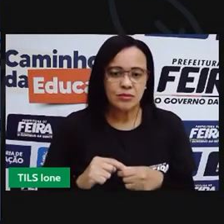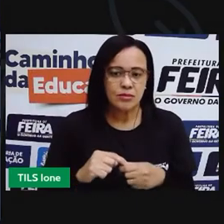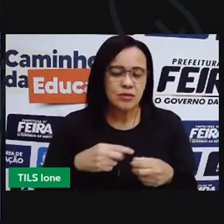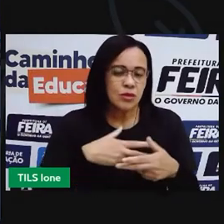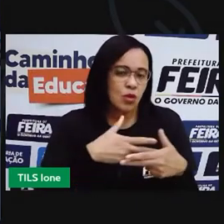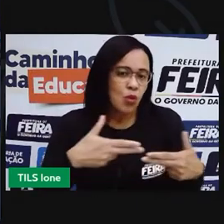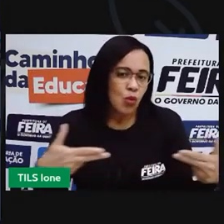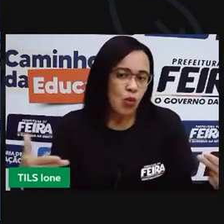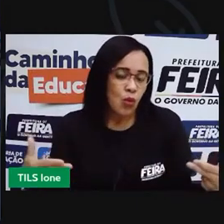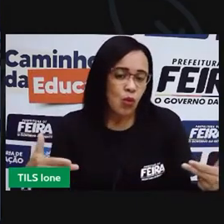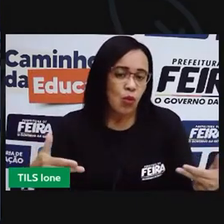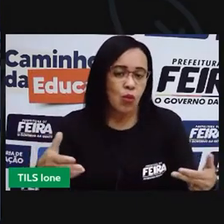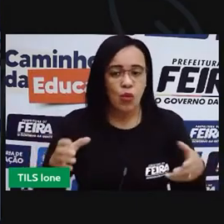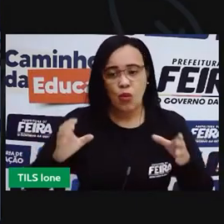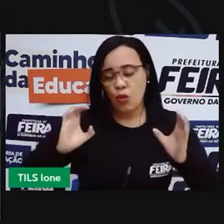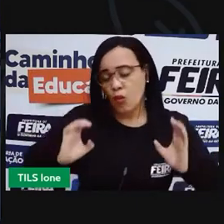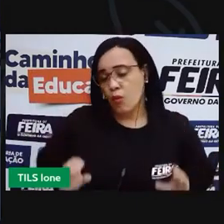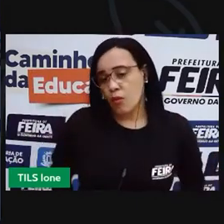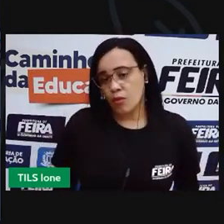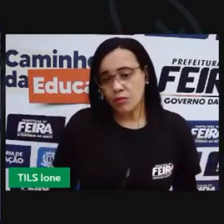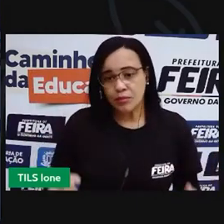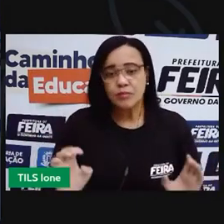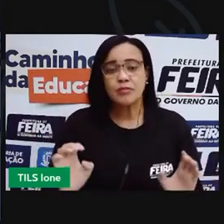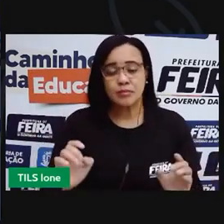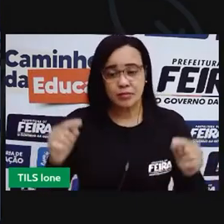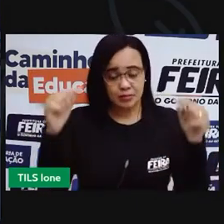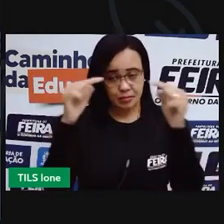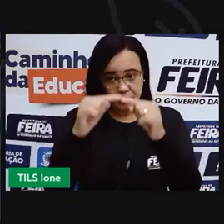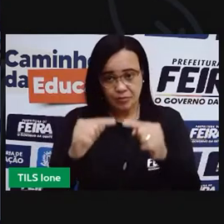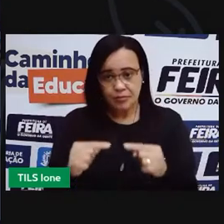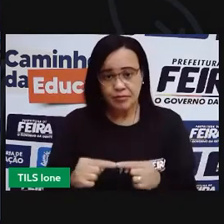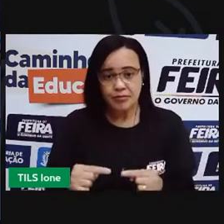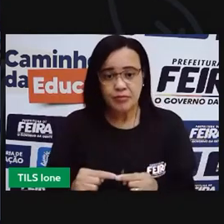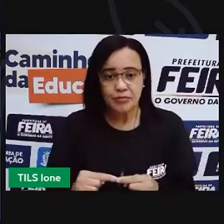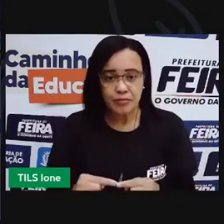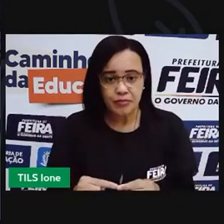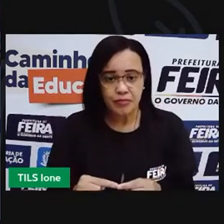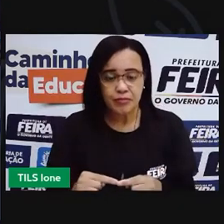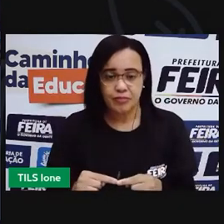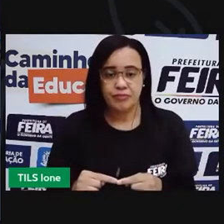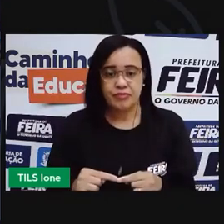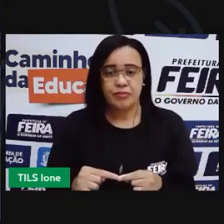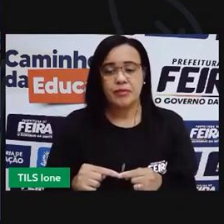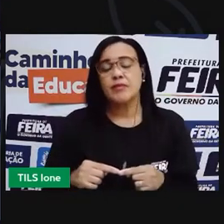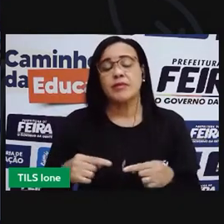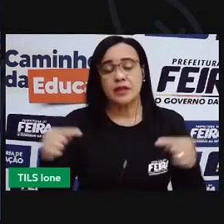os comportamentos que são adequados, os que não são adequados.